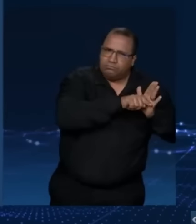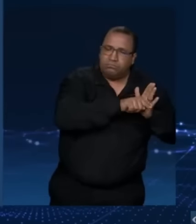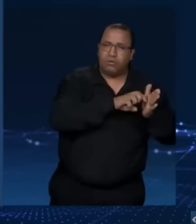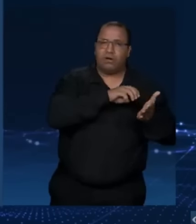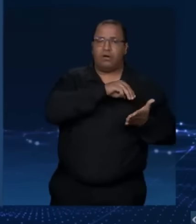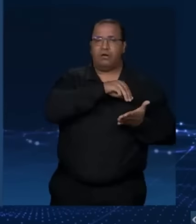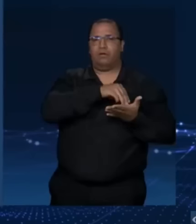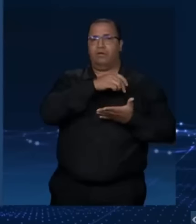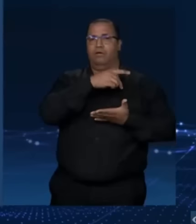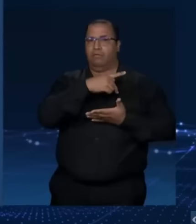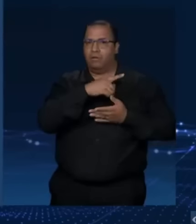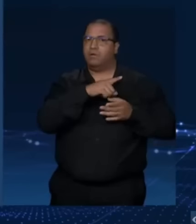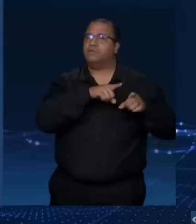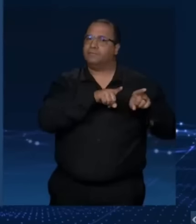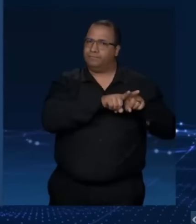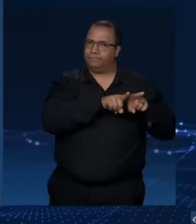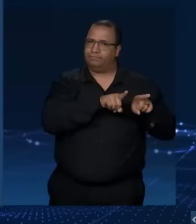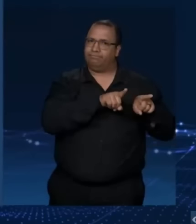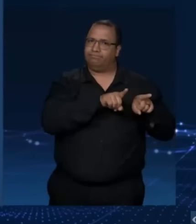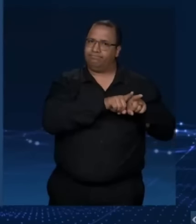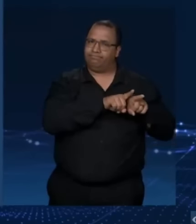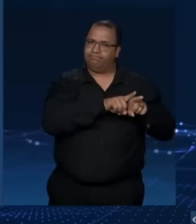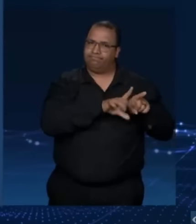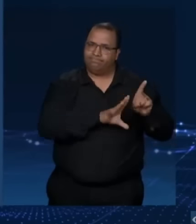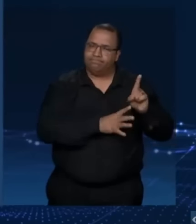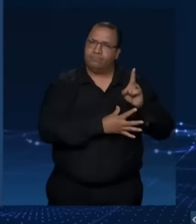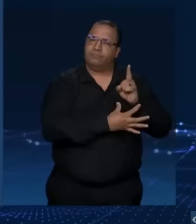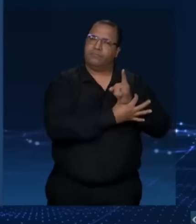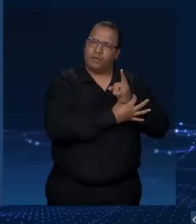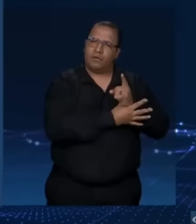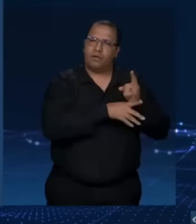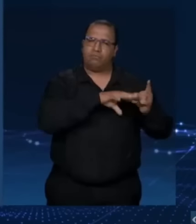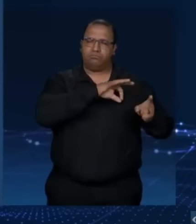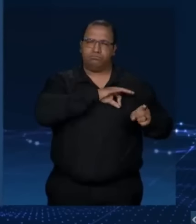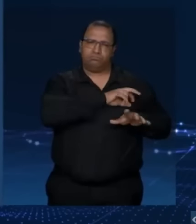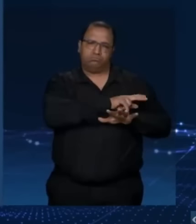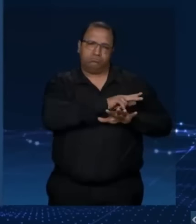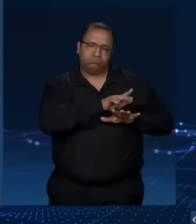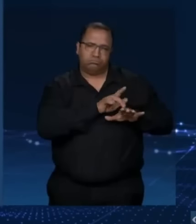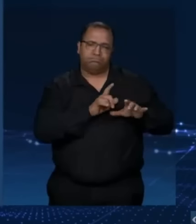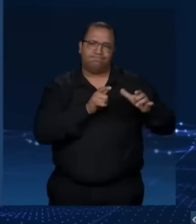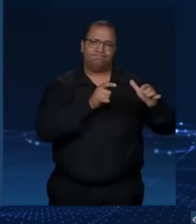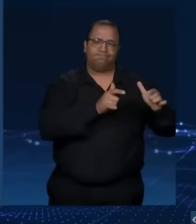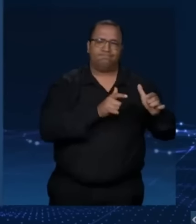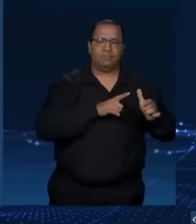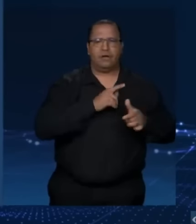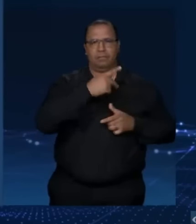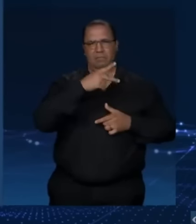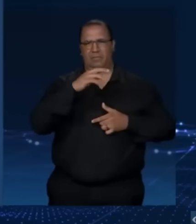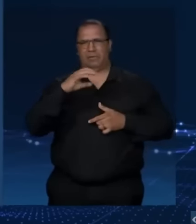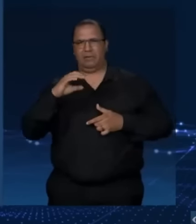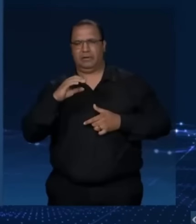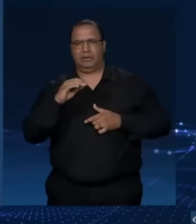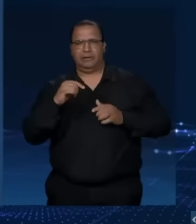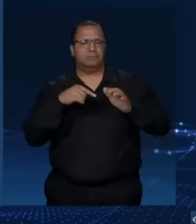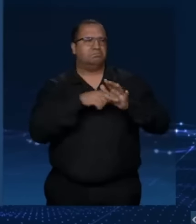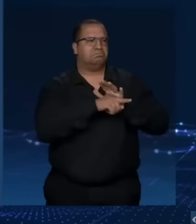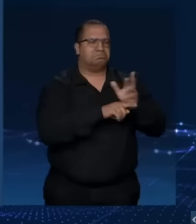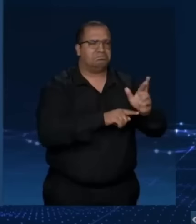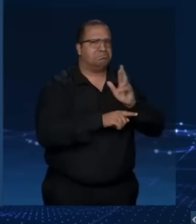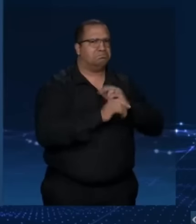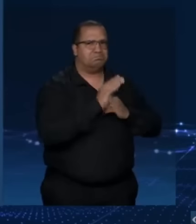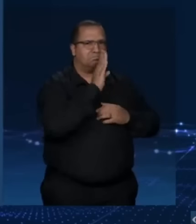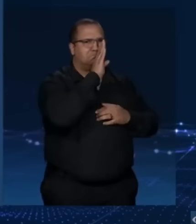segurança de São Paulo. Se provar que tem ônibus do PCC, que ele disse que não sabe de nada, porque no meu